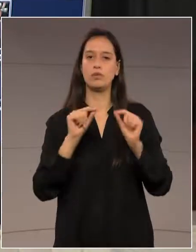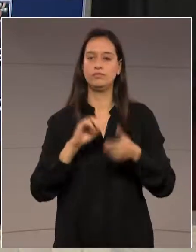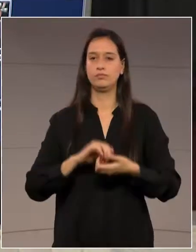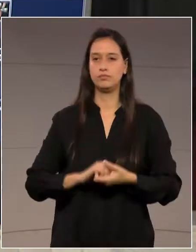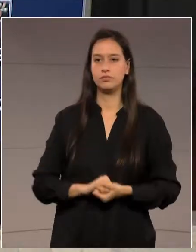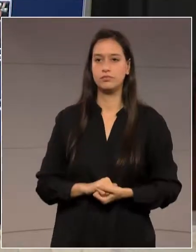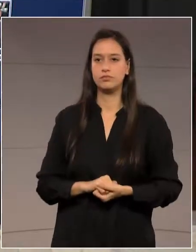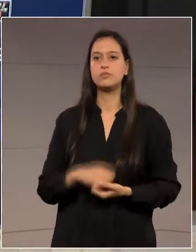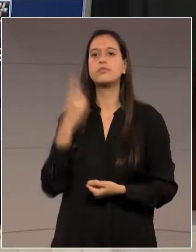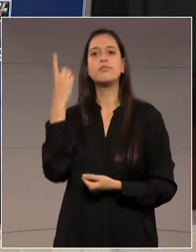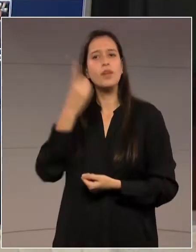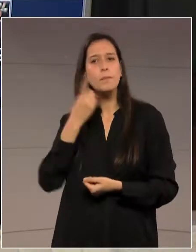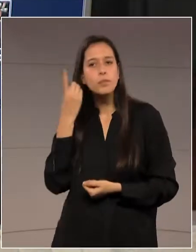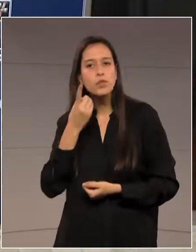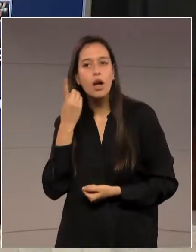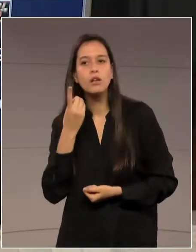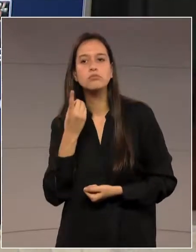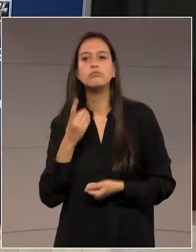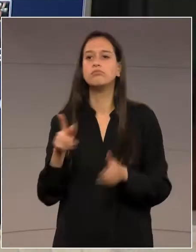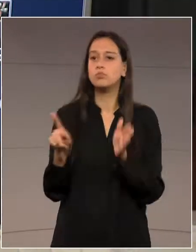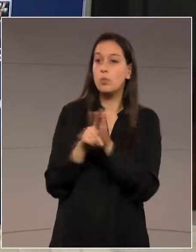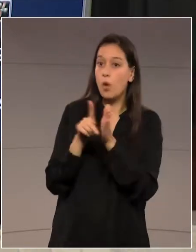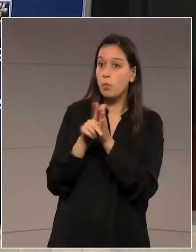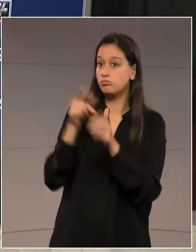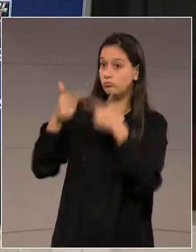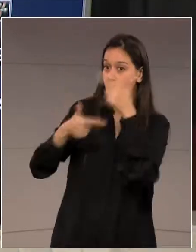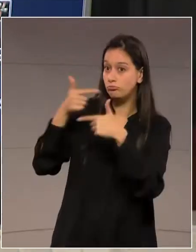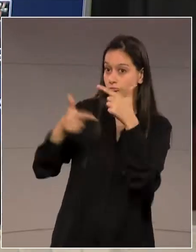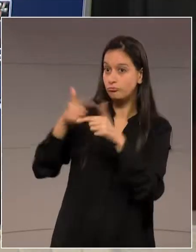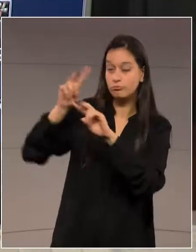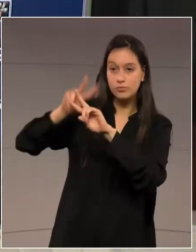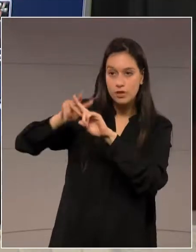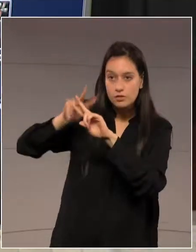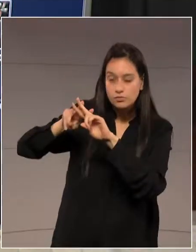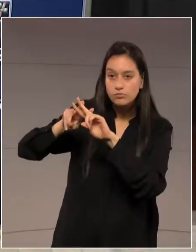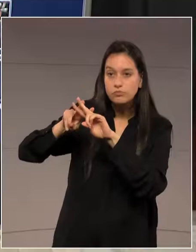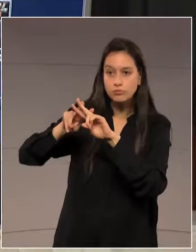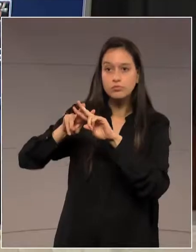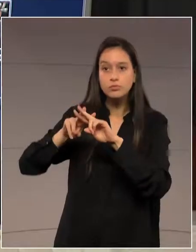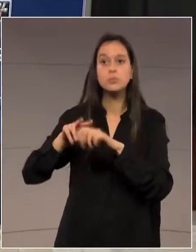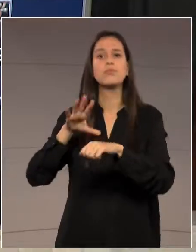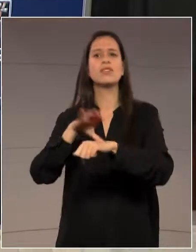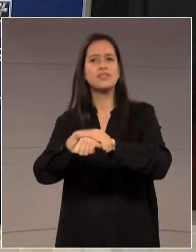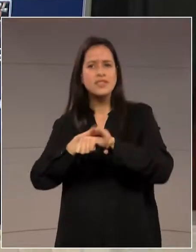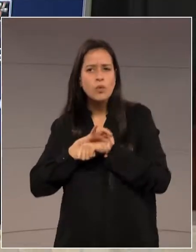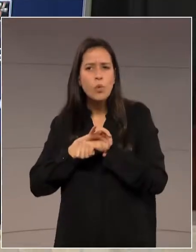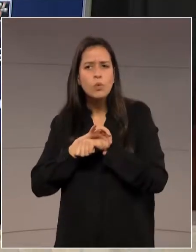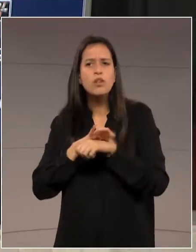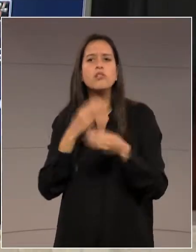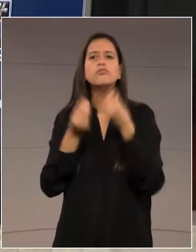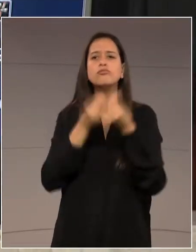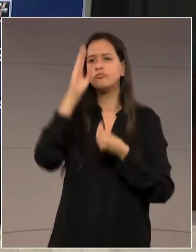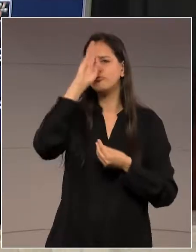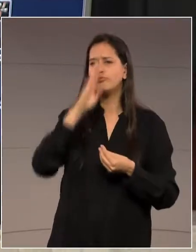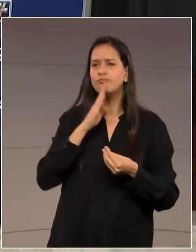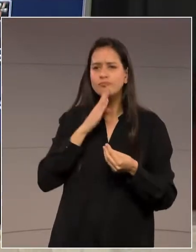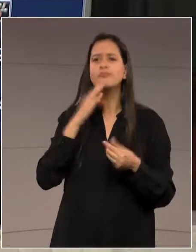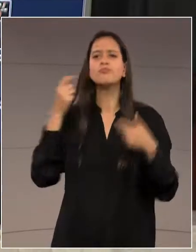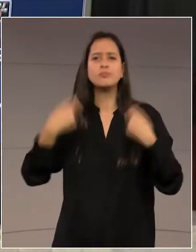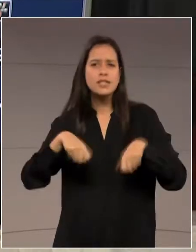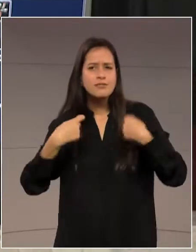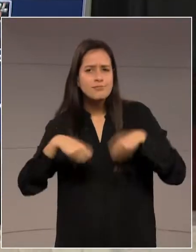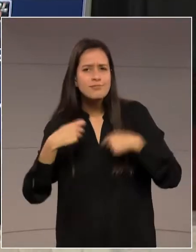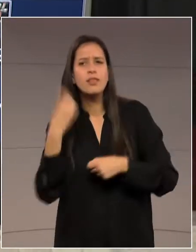deputado, o sistema penitenciário e a segurança pública precisam de você. E aí eles vão